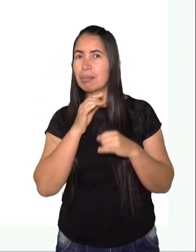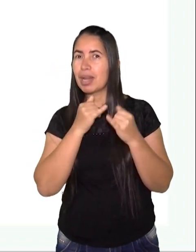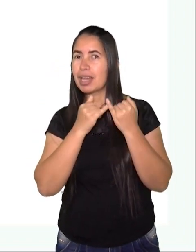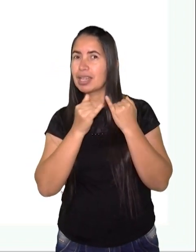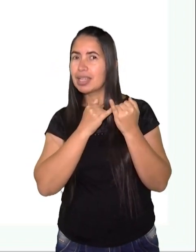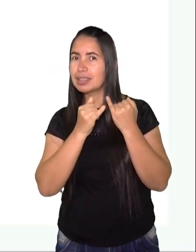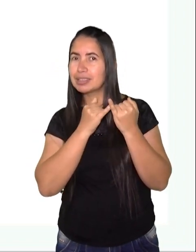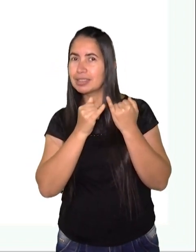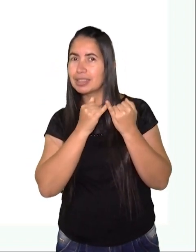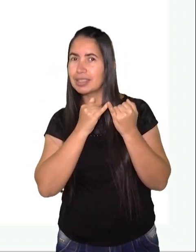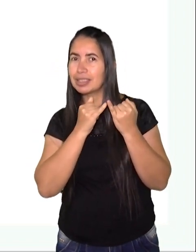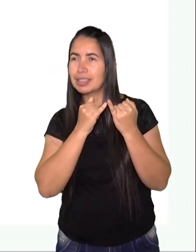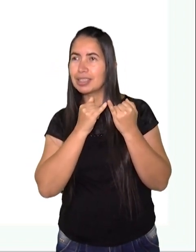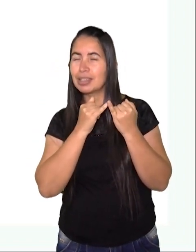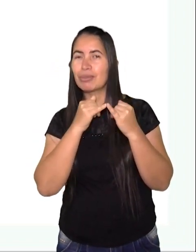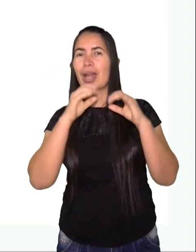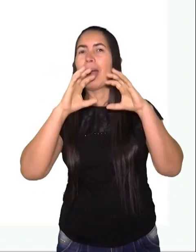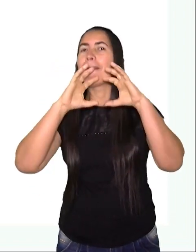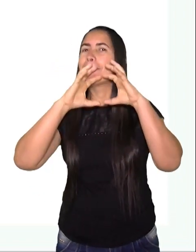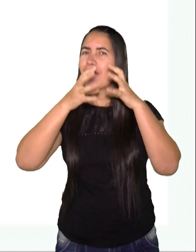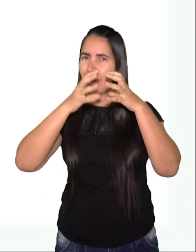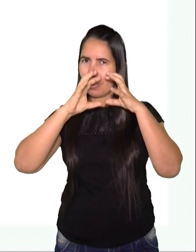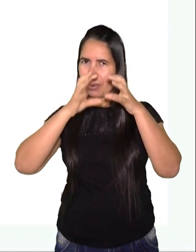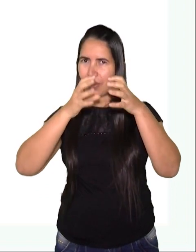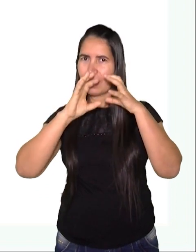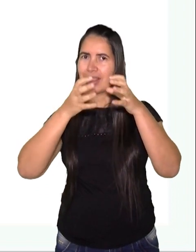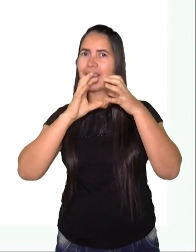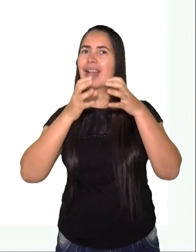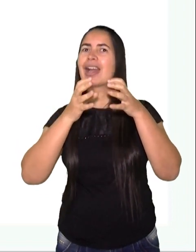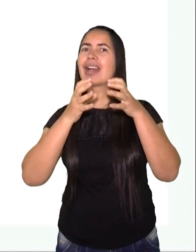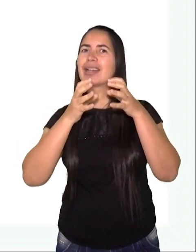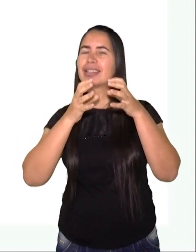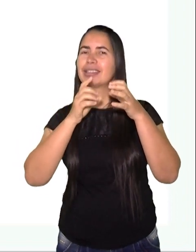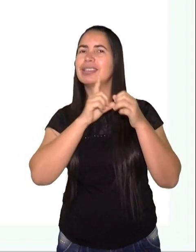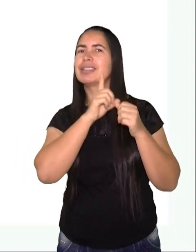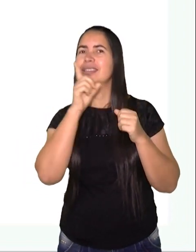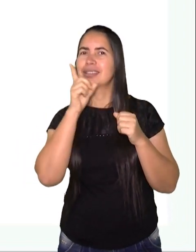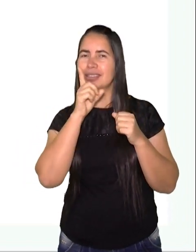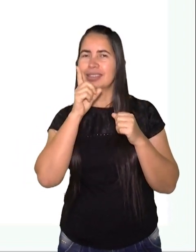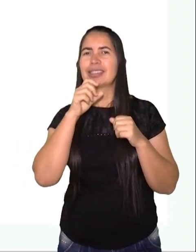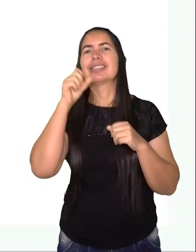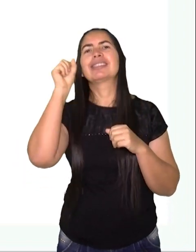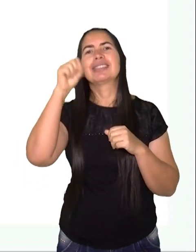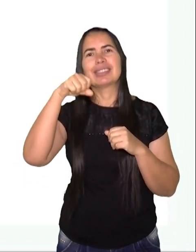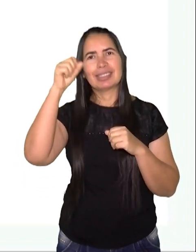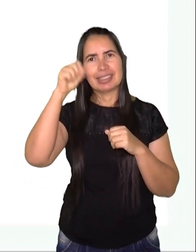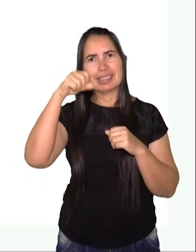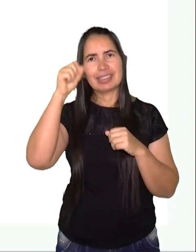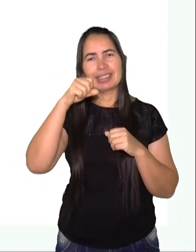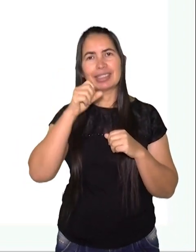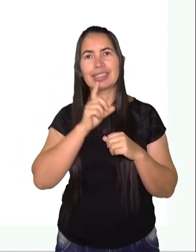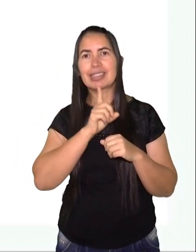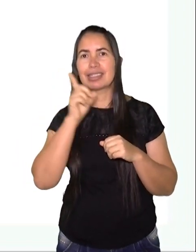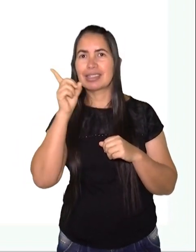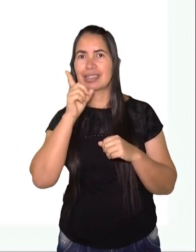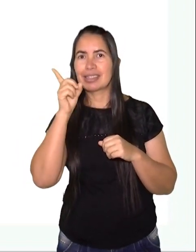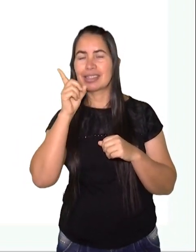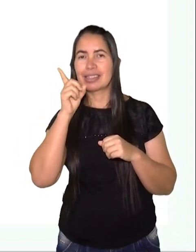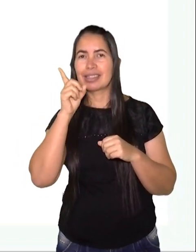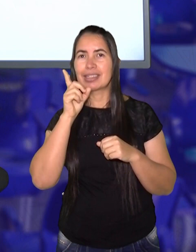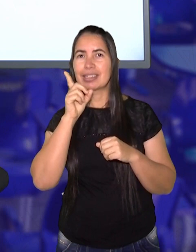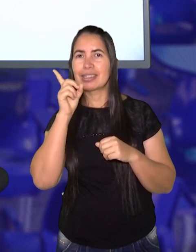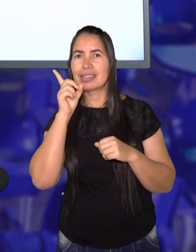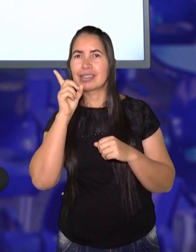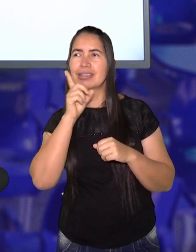O que parece? Uma bola. Isso mesmo, exatamente. Vamos para mais